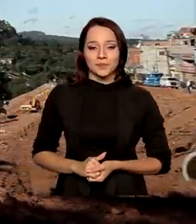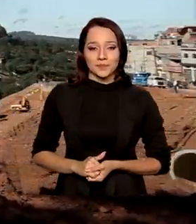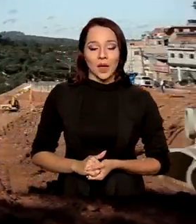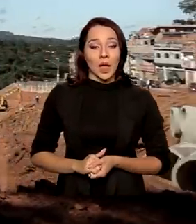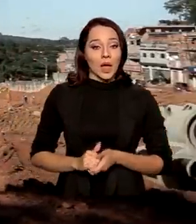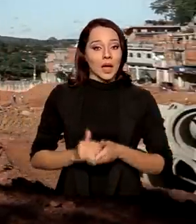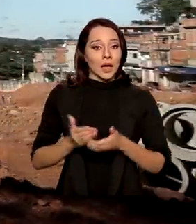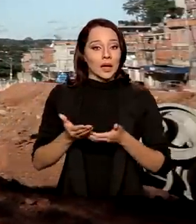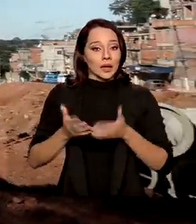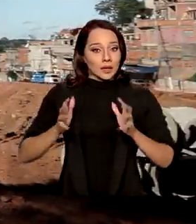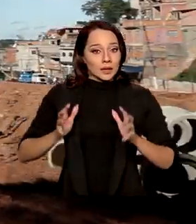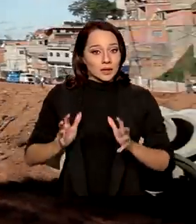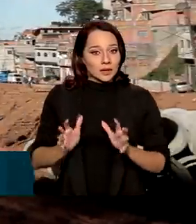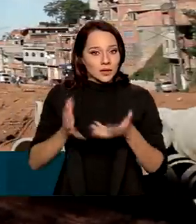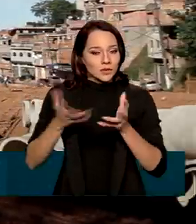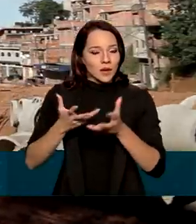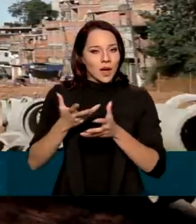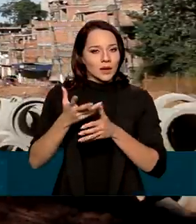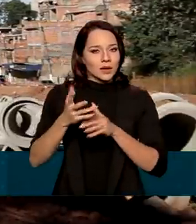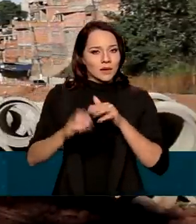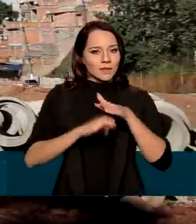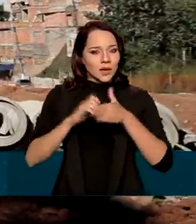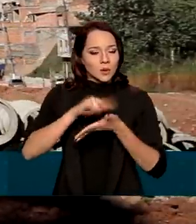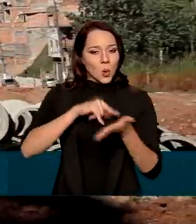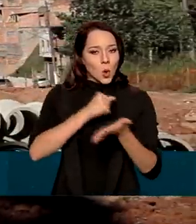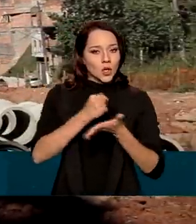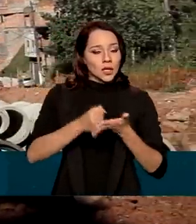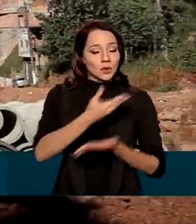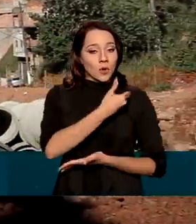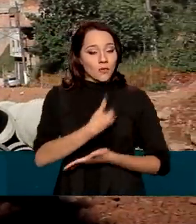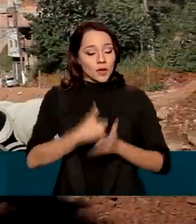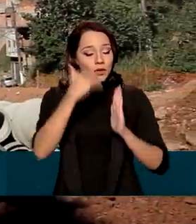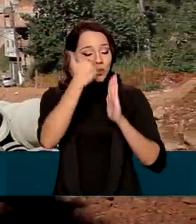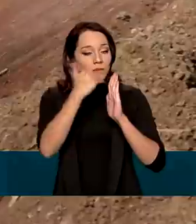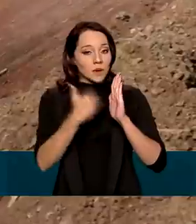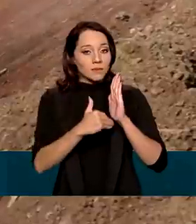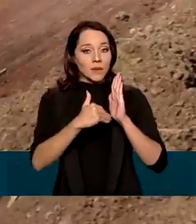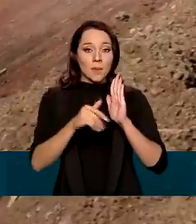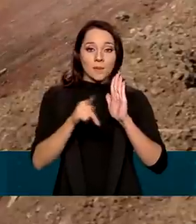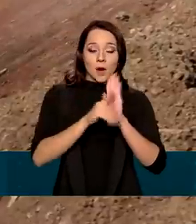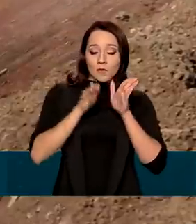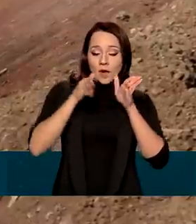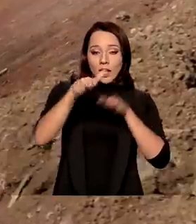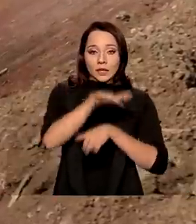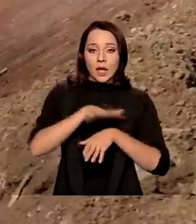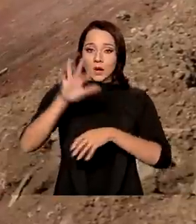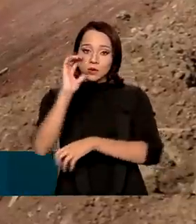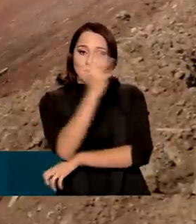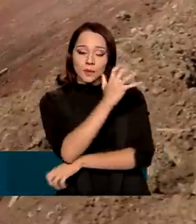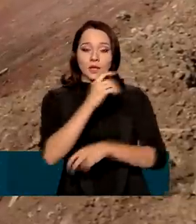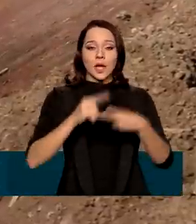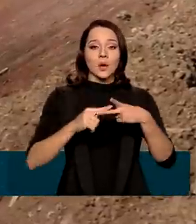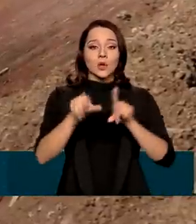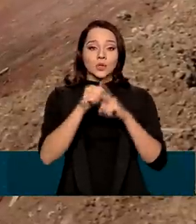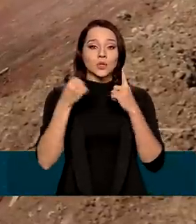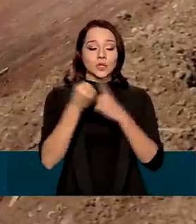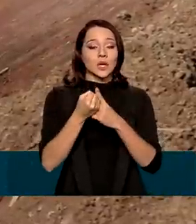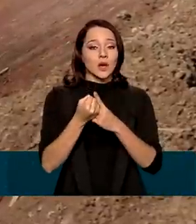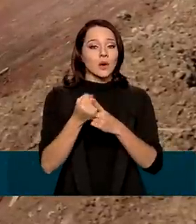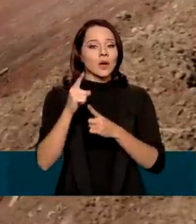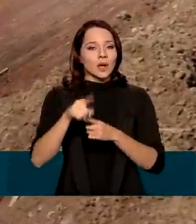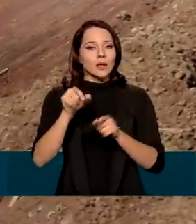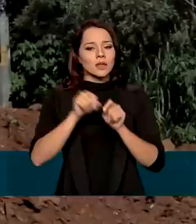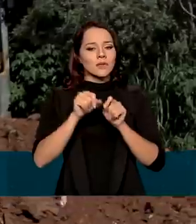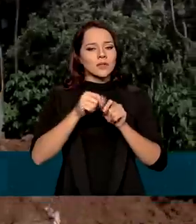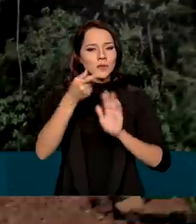Incentivar que empresas com contratos com o governo adotem critérios ambientais, sociais e de governança na execução